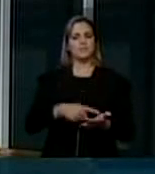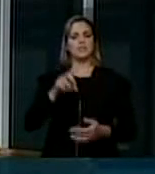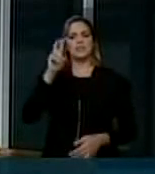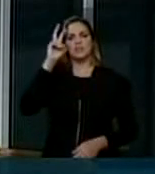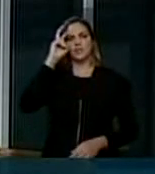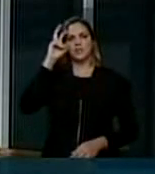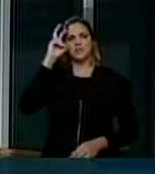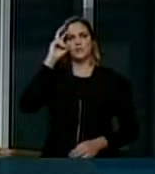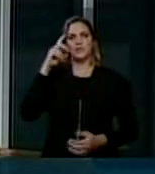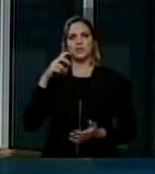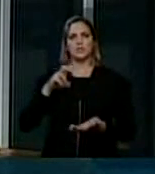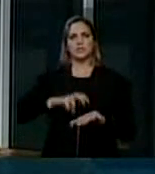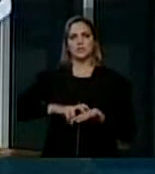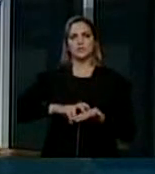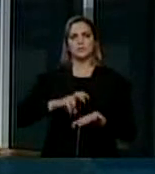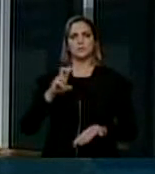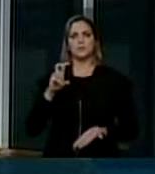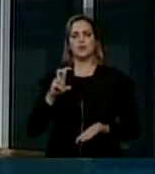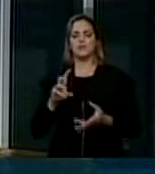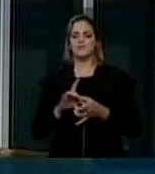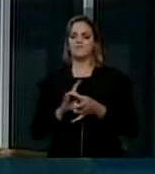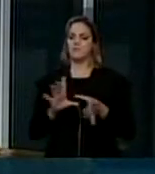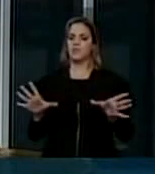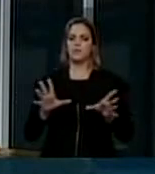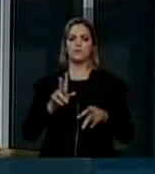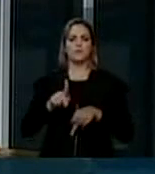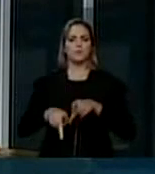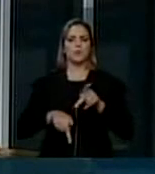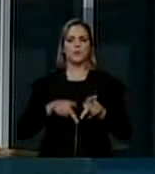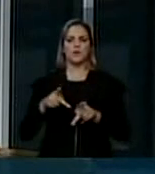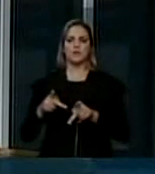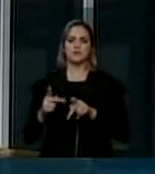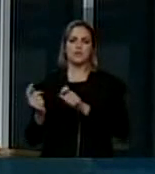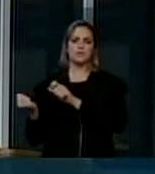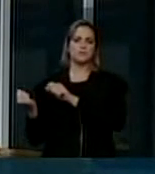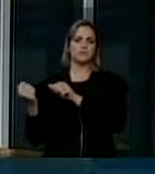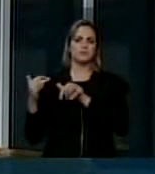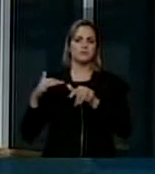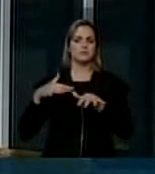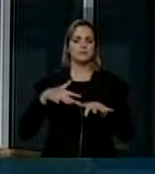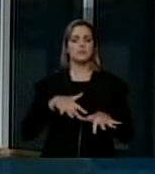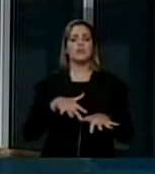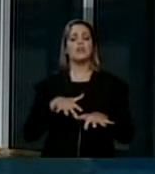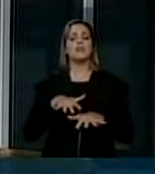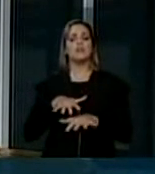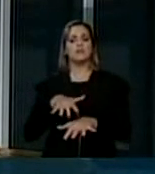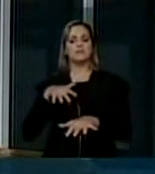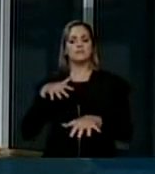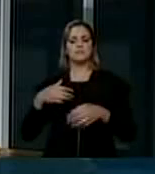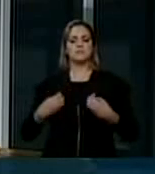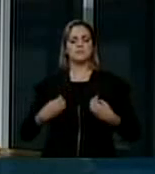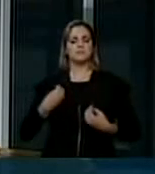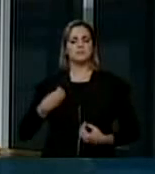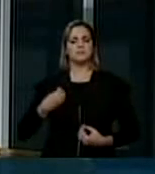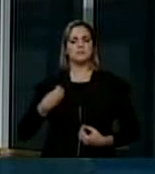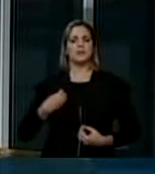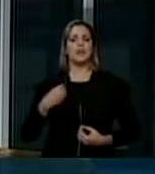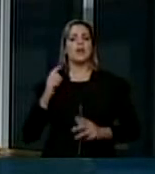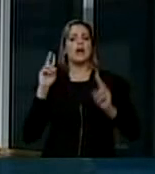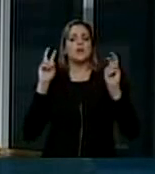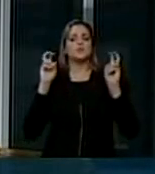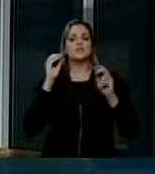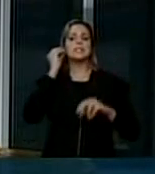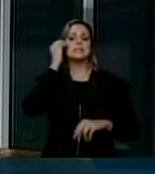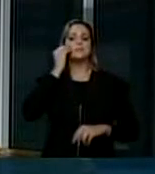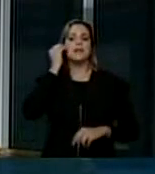manhã, promovendo uma audiência pública chamada Experiências de Parlamento Aberto,